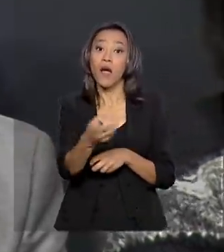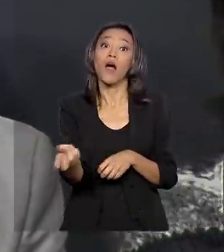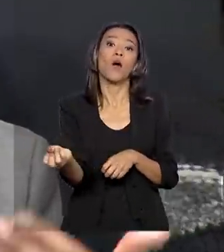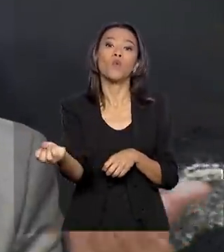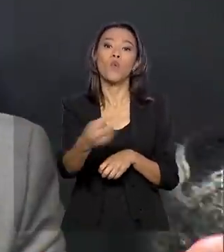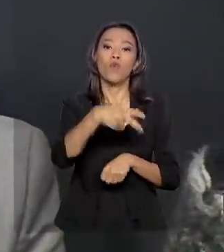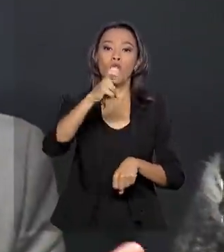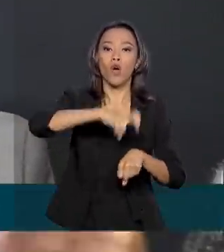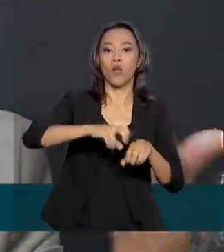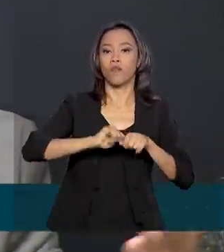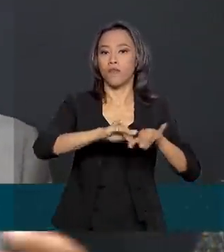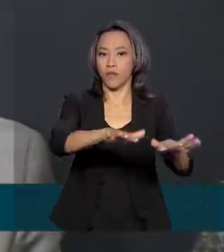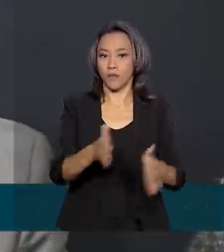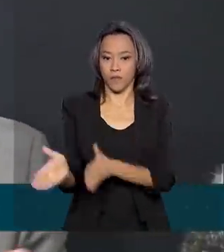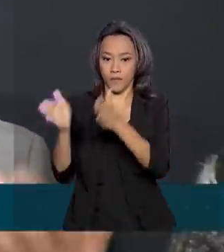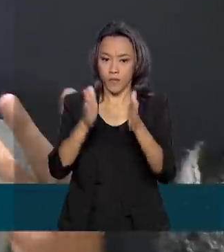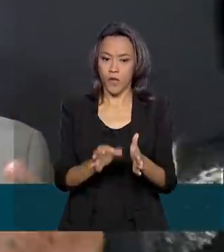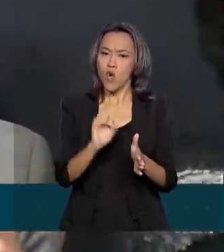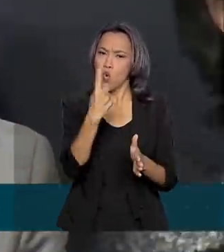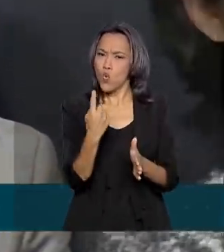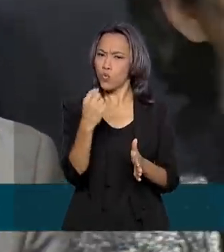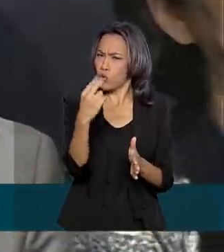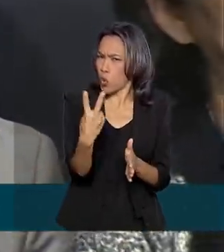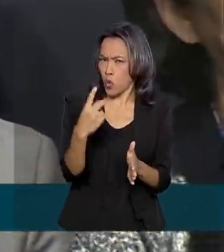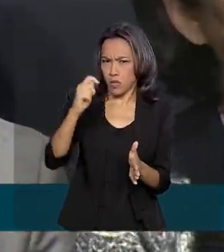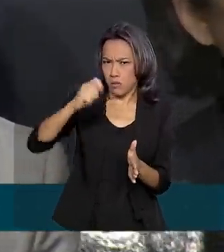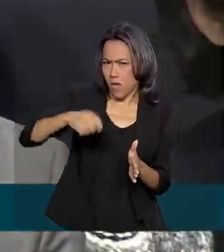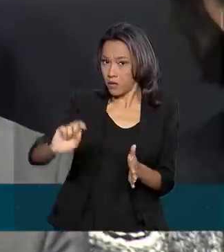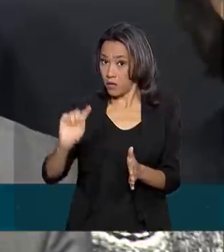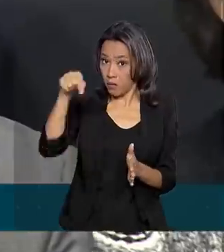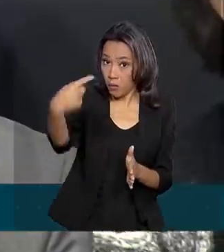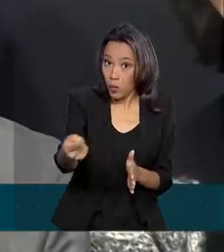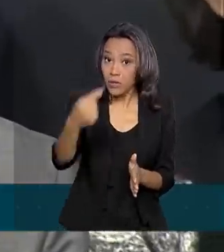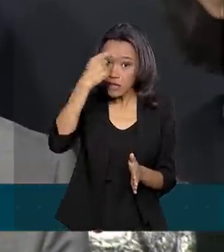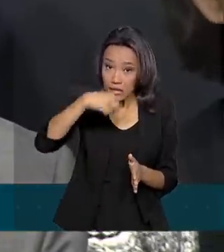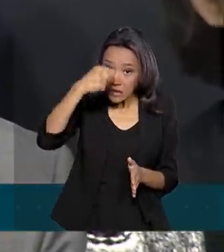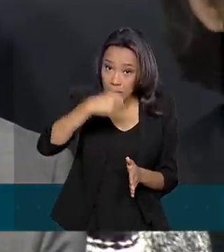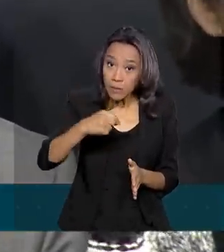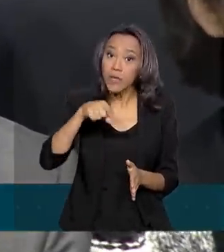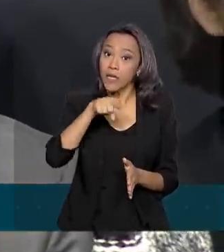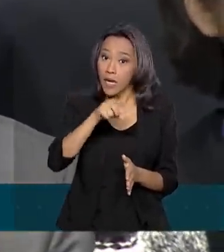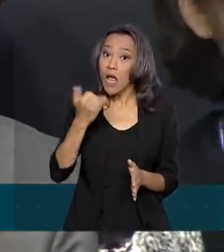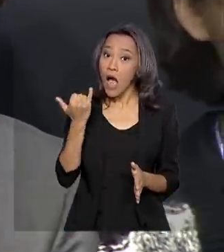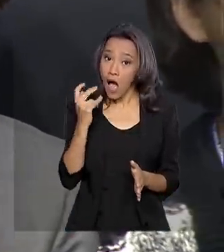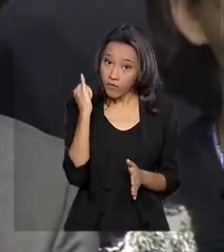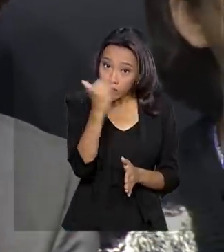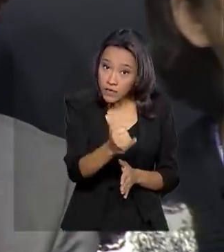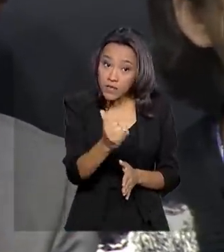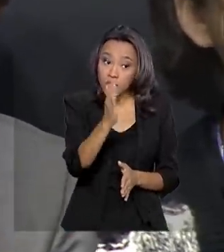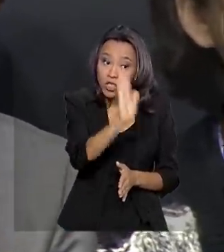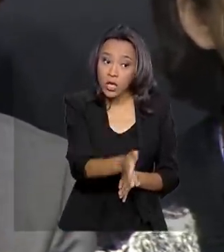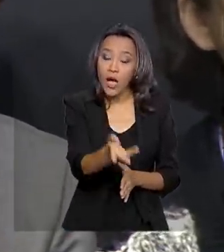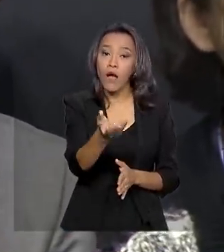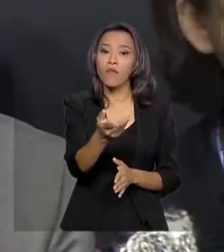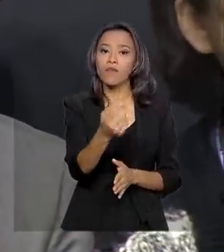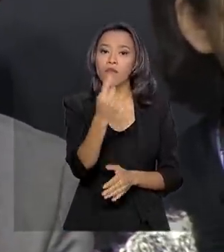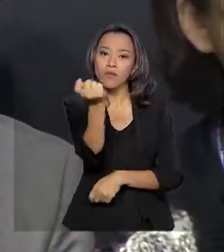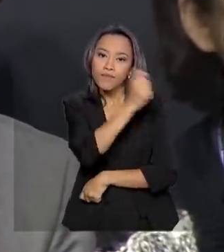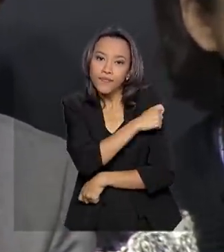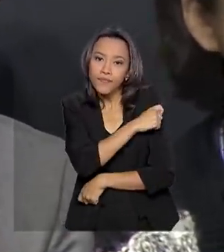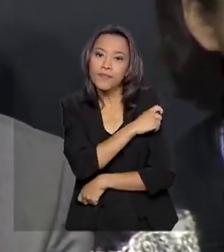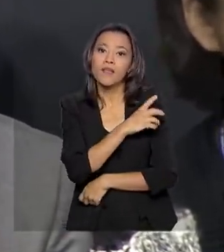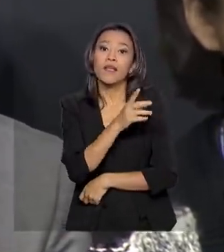hora que o indivíduo, um mês depois, dois meses depois, se ele tem um quadro gripal e ele informa que foi vacinado, ele auxilia muito o